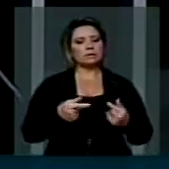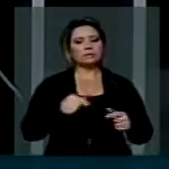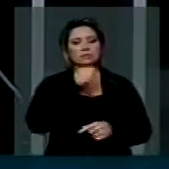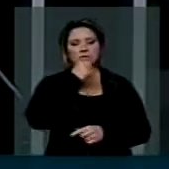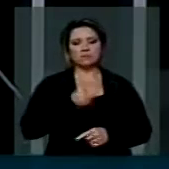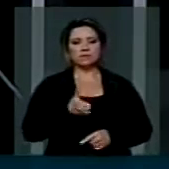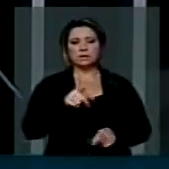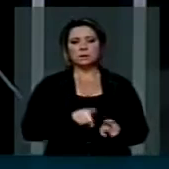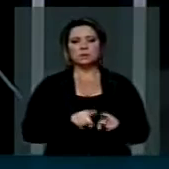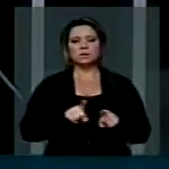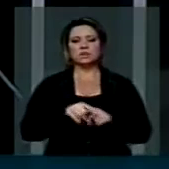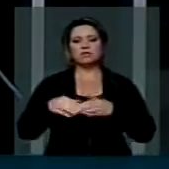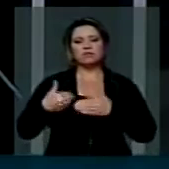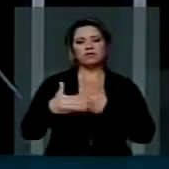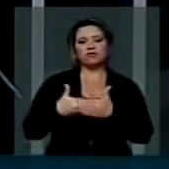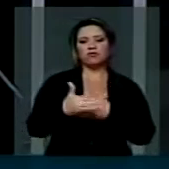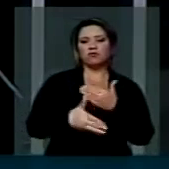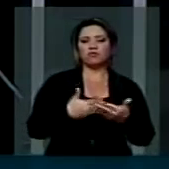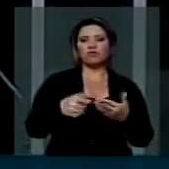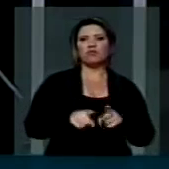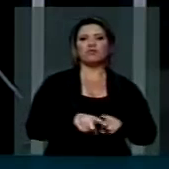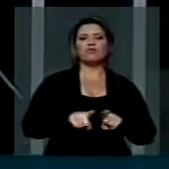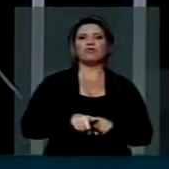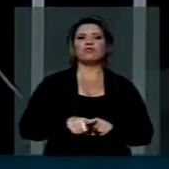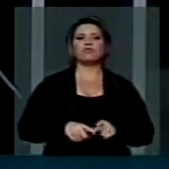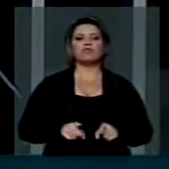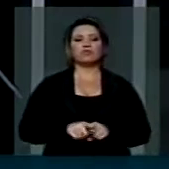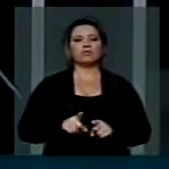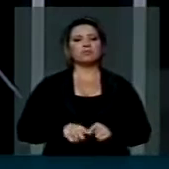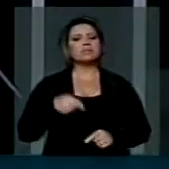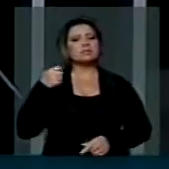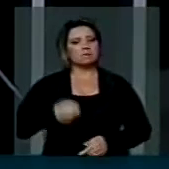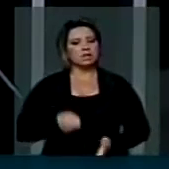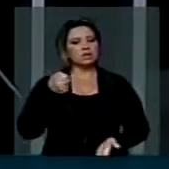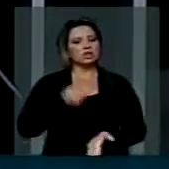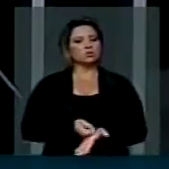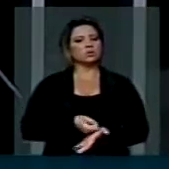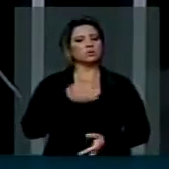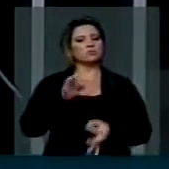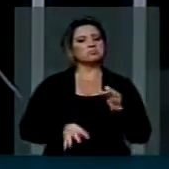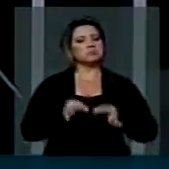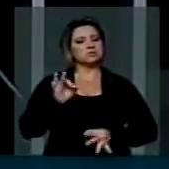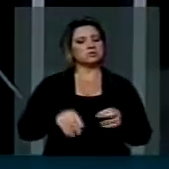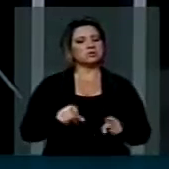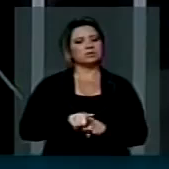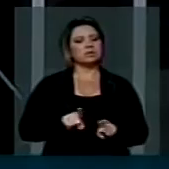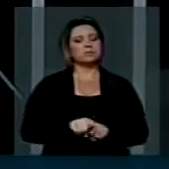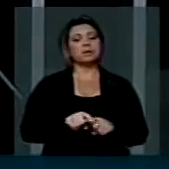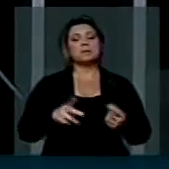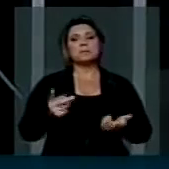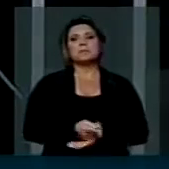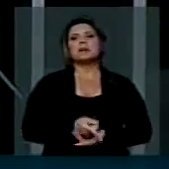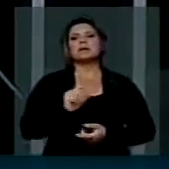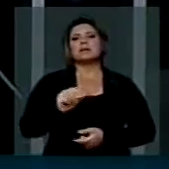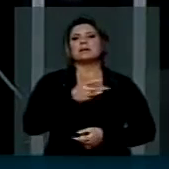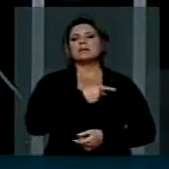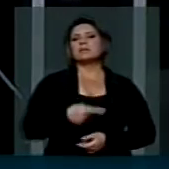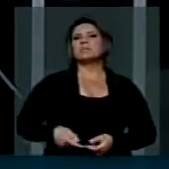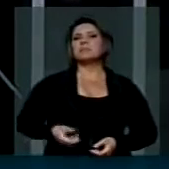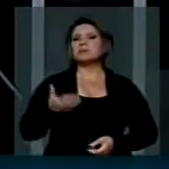que estão por aí vão requerer o mesmo cuidado e o mesmo rigor com tudo isso. No entanto, senhora presidente,